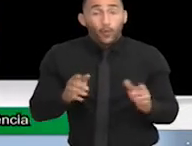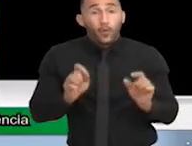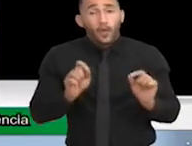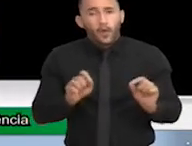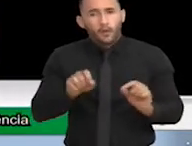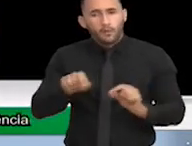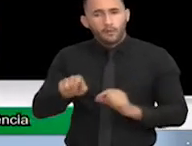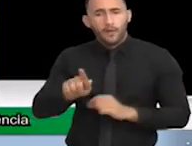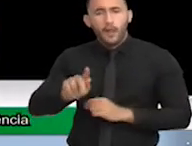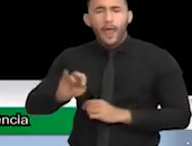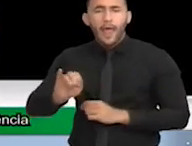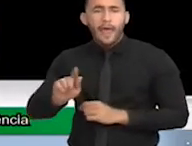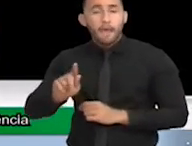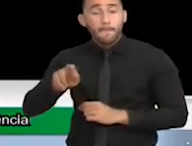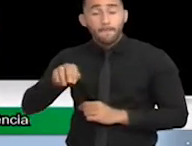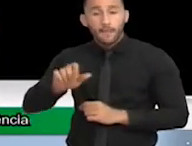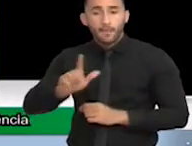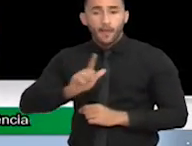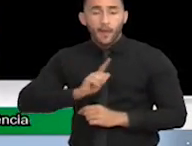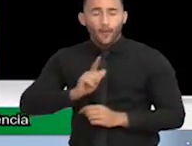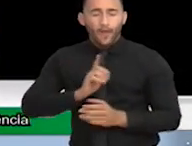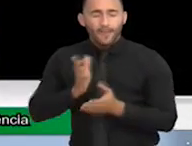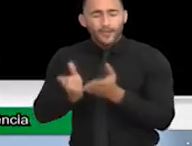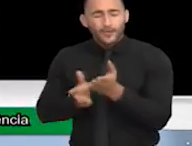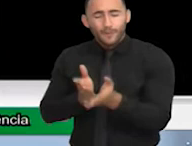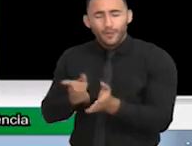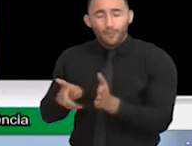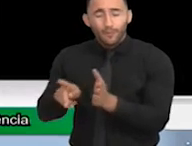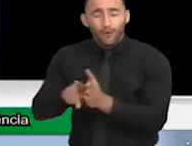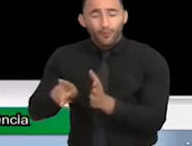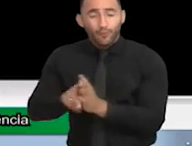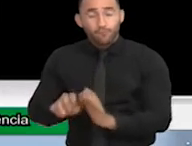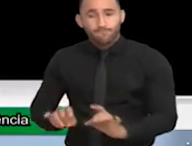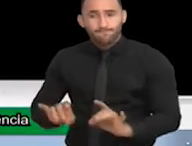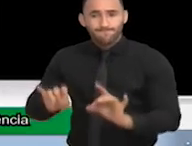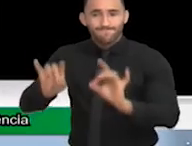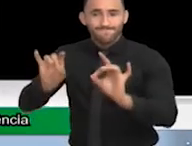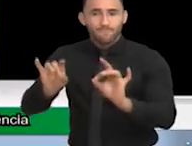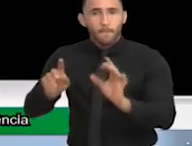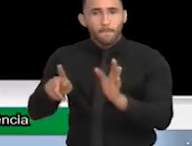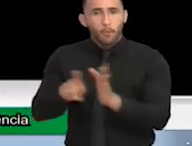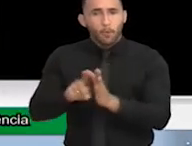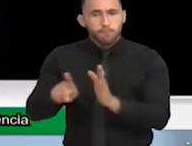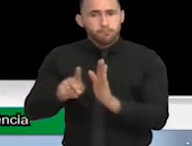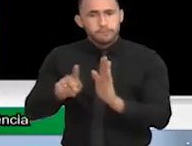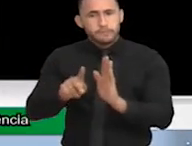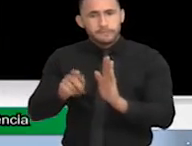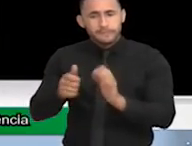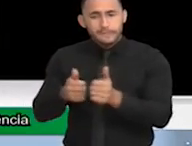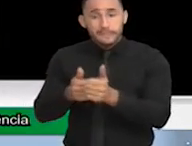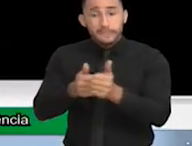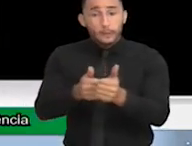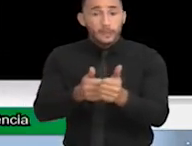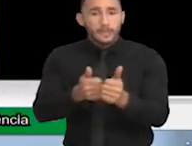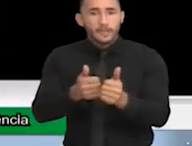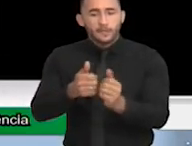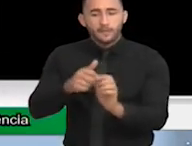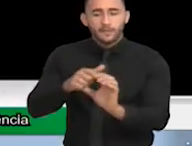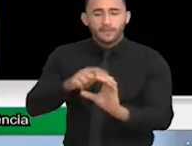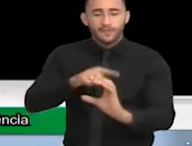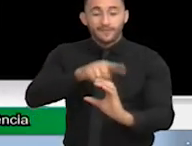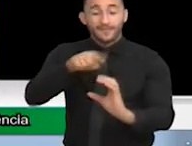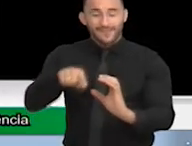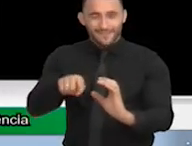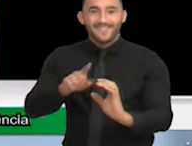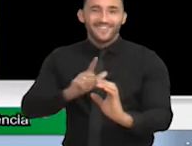atendimento especializado em ciência. Um tratamento que a gente está vendo ele melhorar.